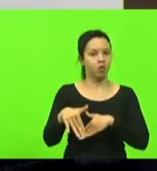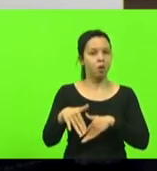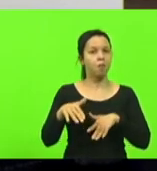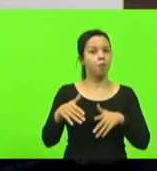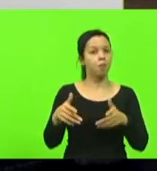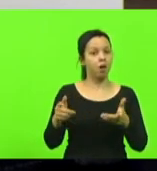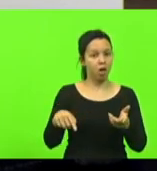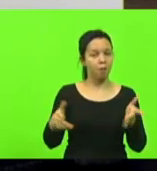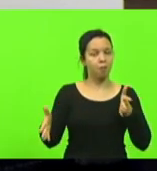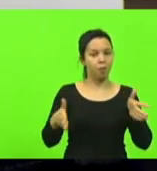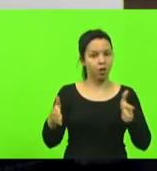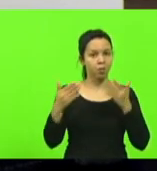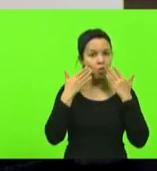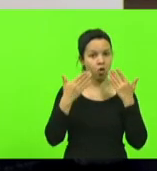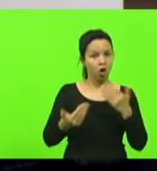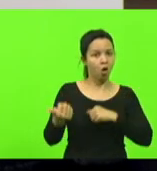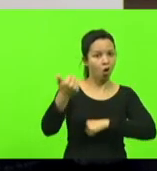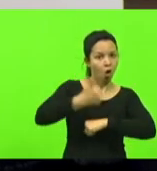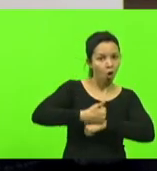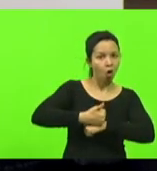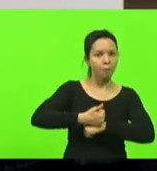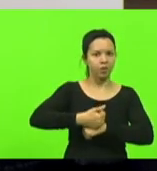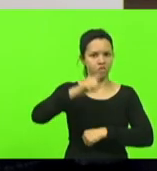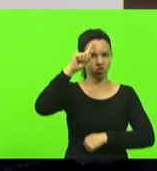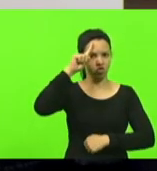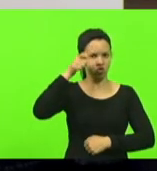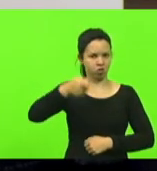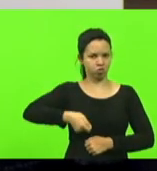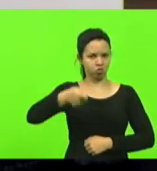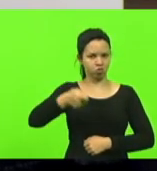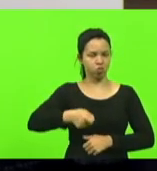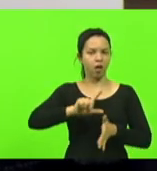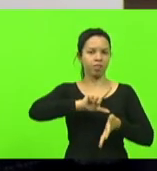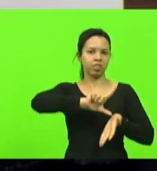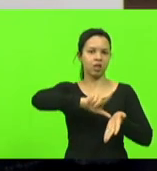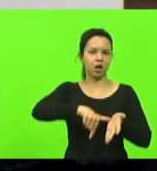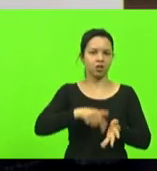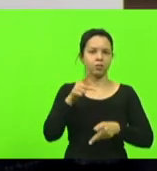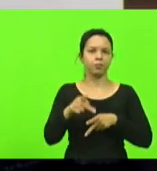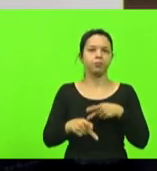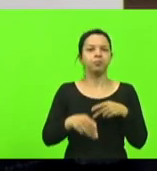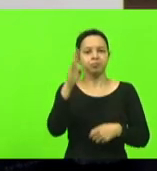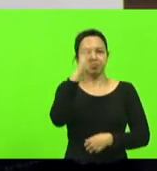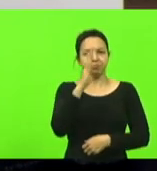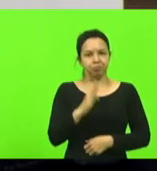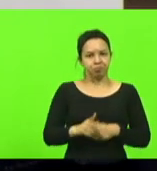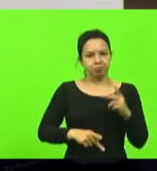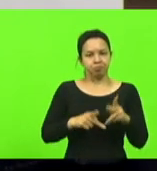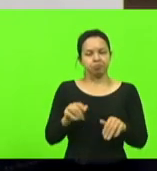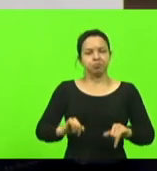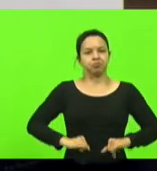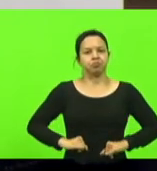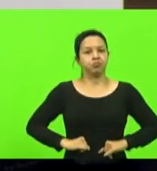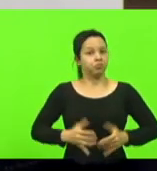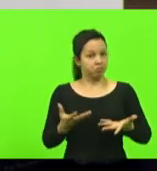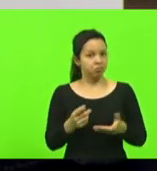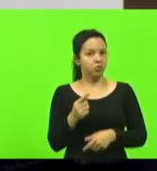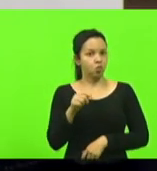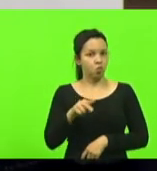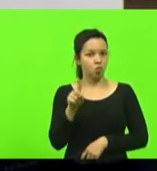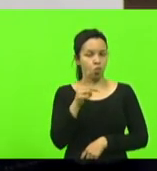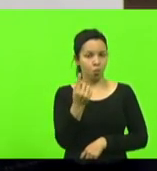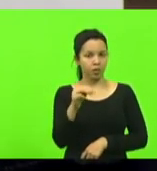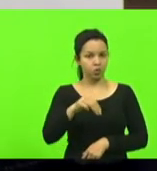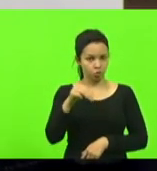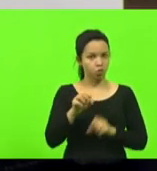atrasam o país e o povo é quem sofre obrigado obrigado presidente usar mais um minuto o vossa excelente será direito